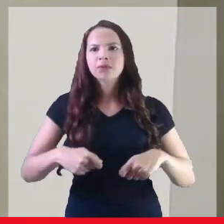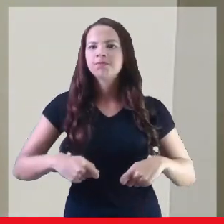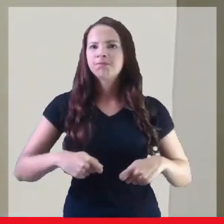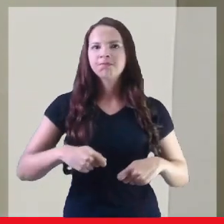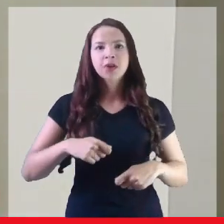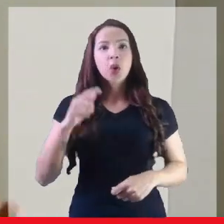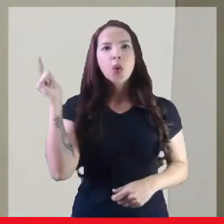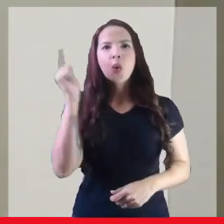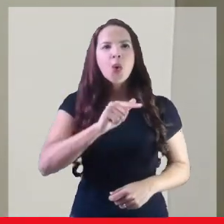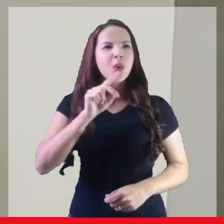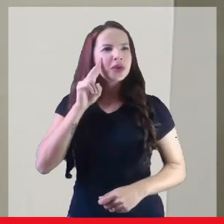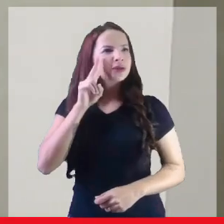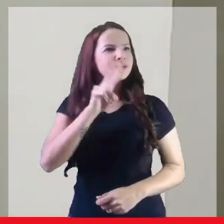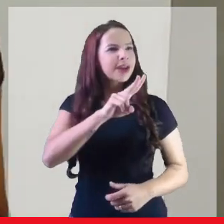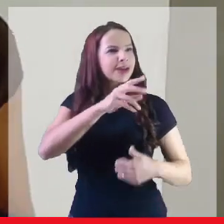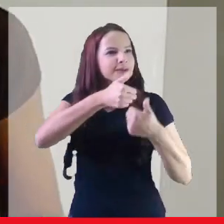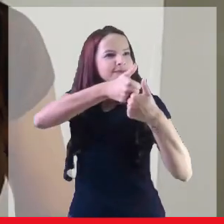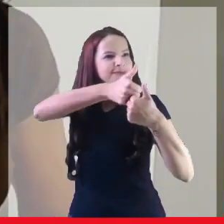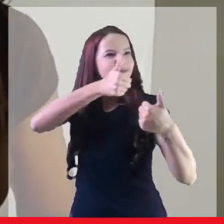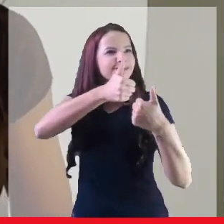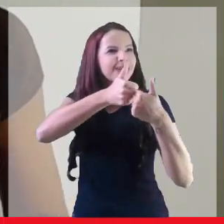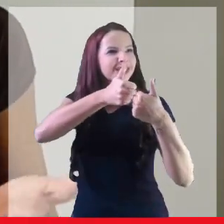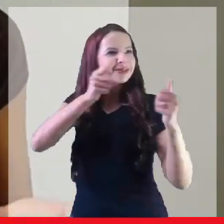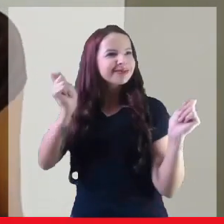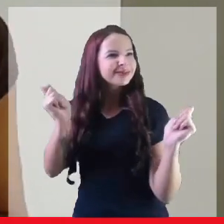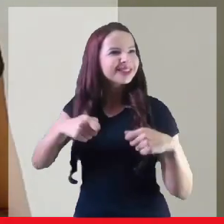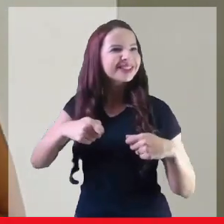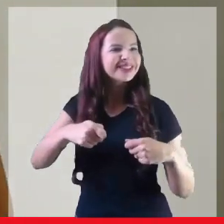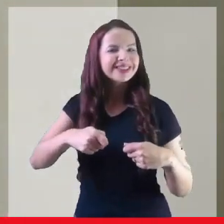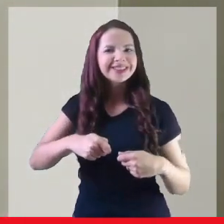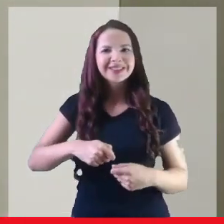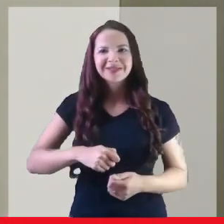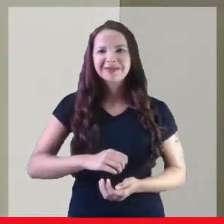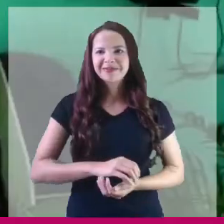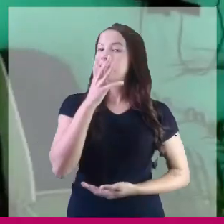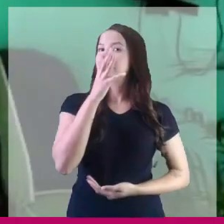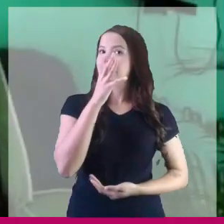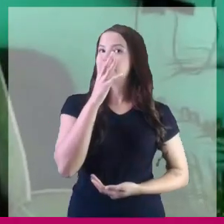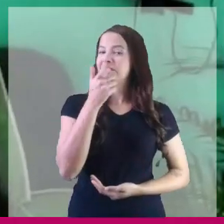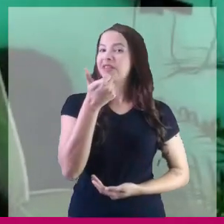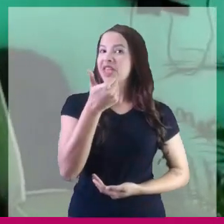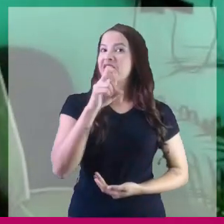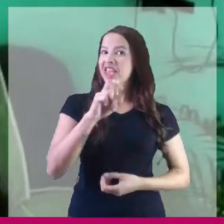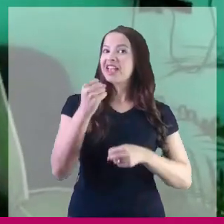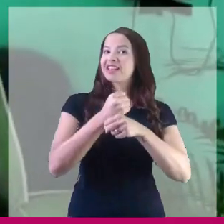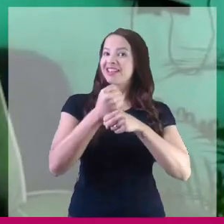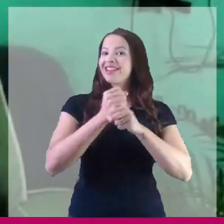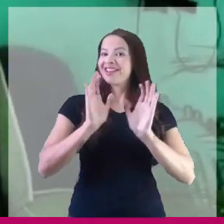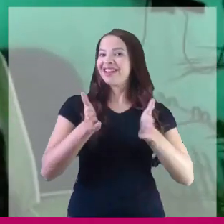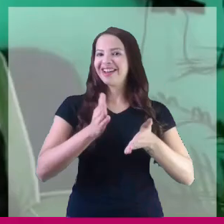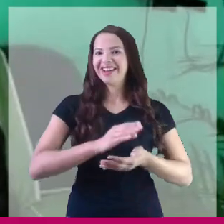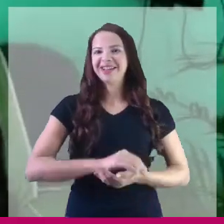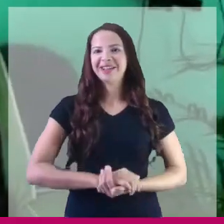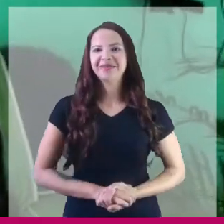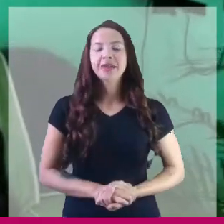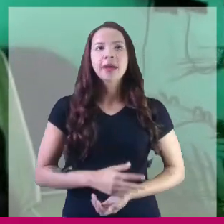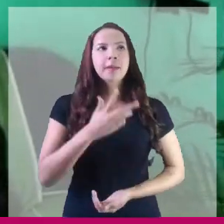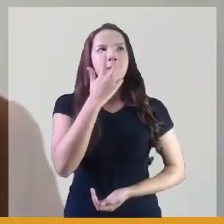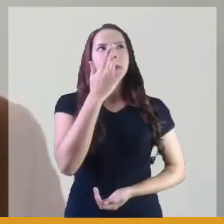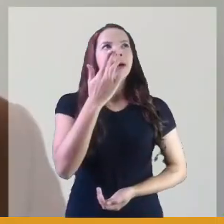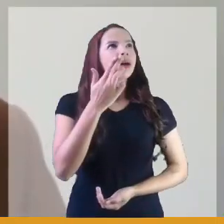povo que já consegue ver os realizados logo ali na frente. Quem diria, 15 anos.